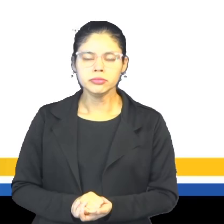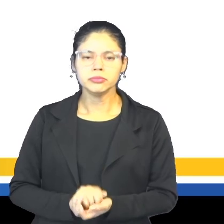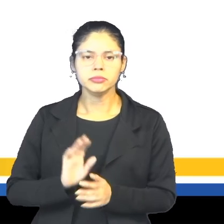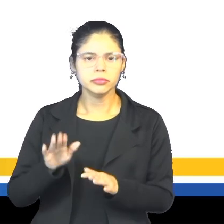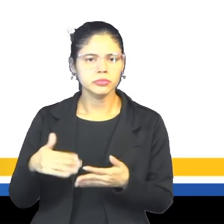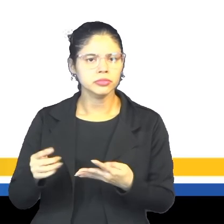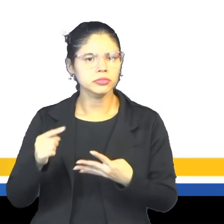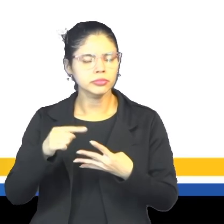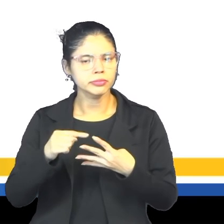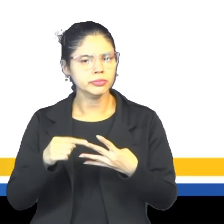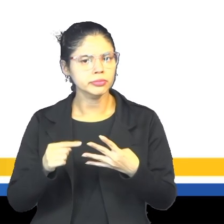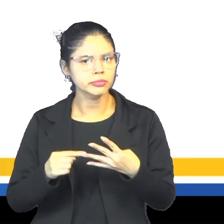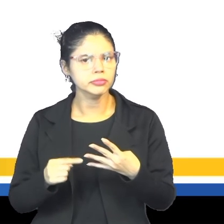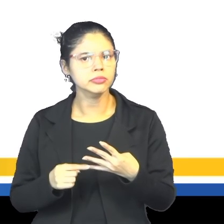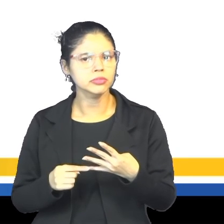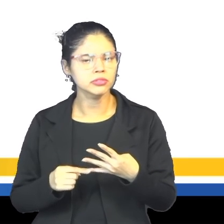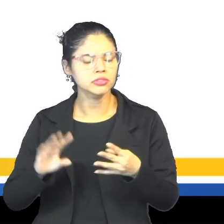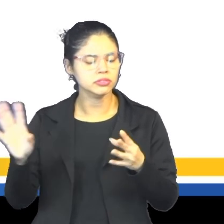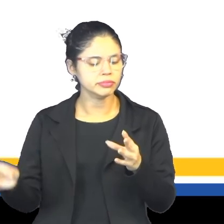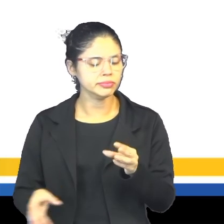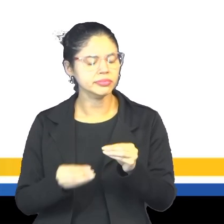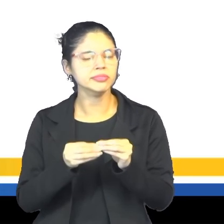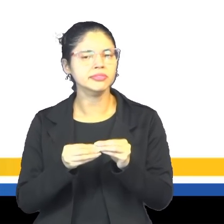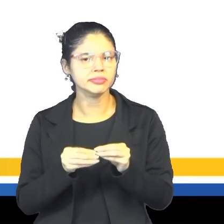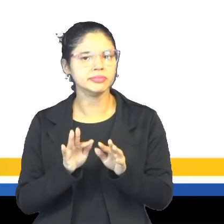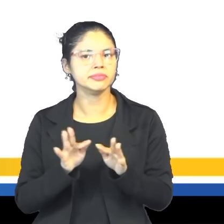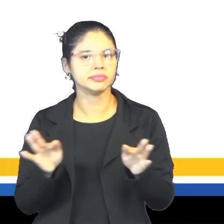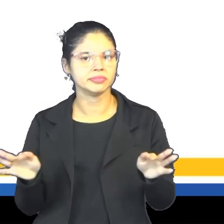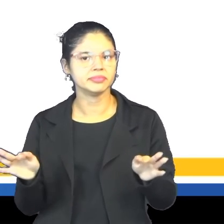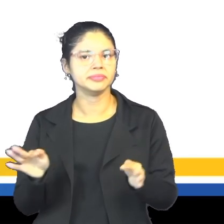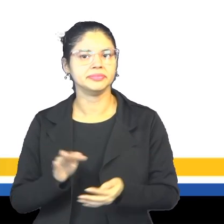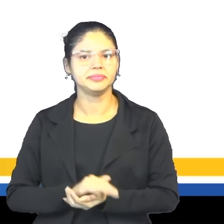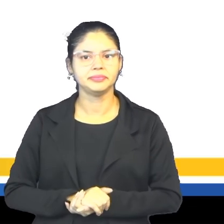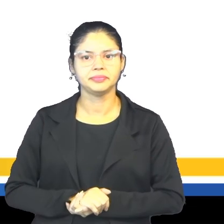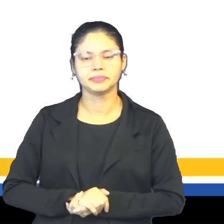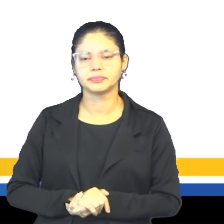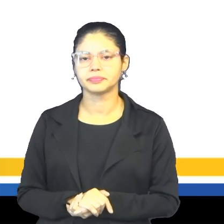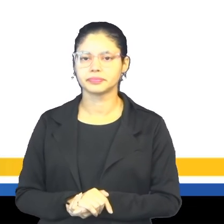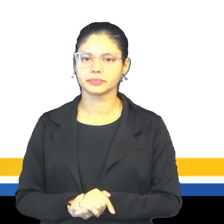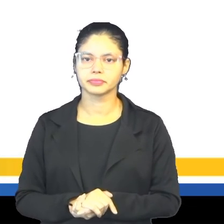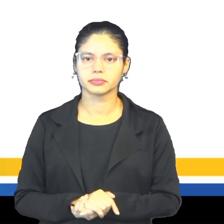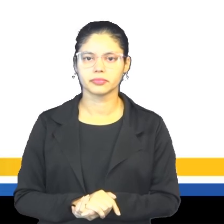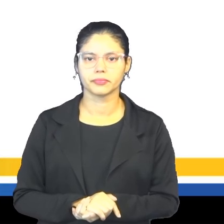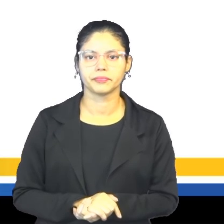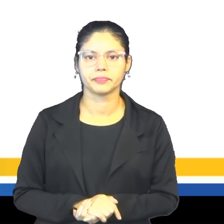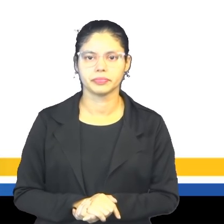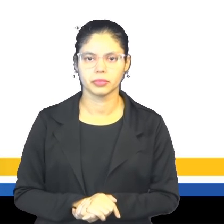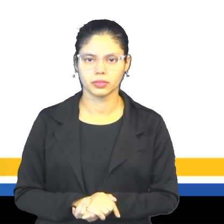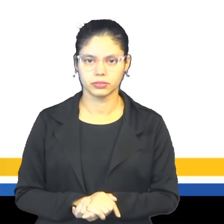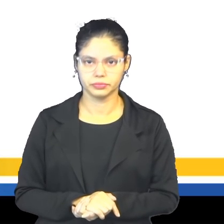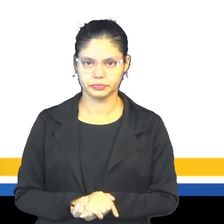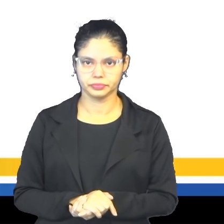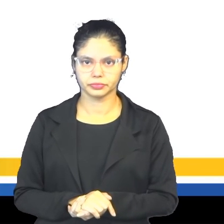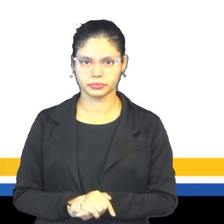Qual dessas quatro alternativas vai completar a frase que nós acabamos de ler?